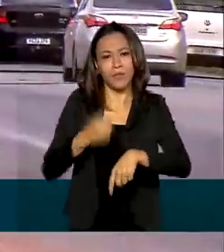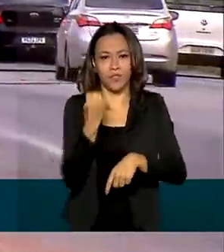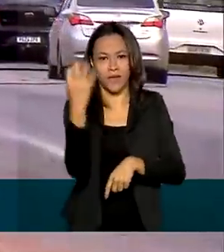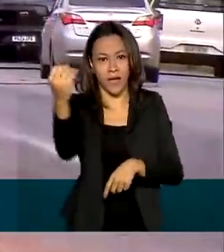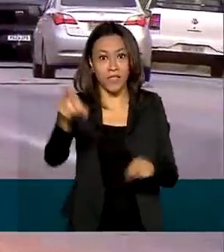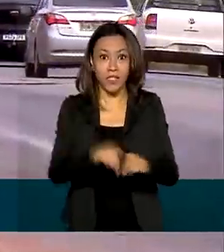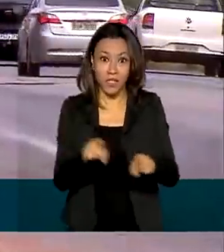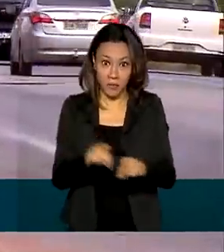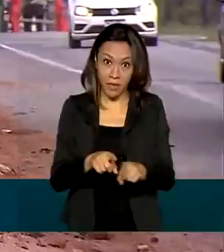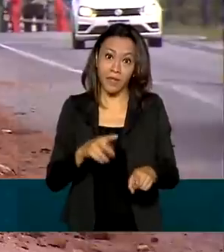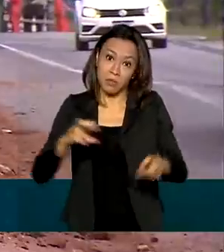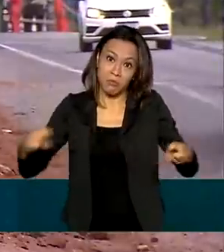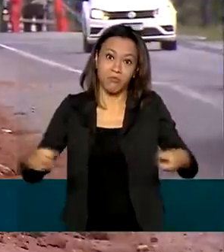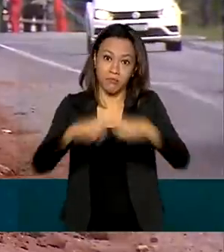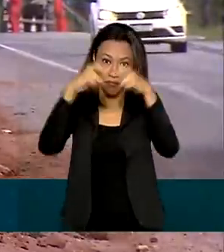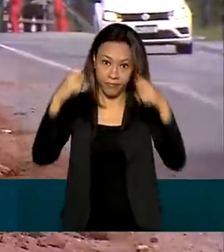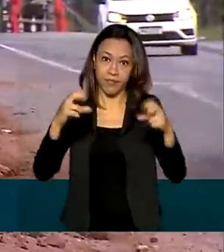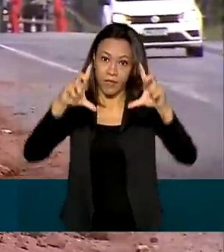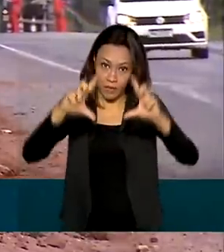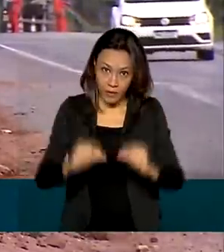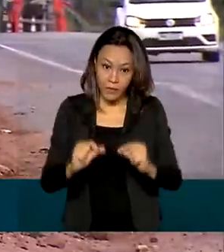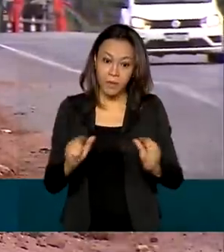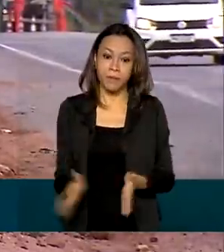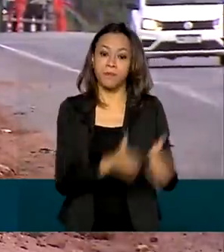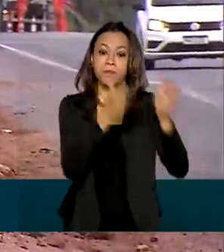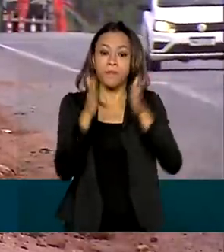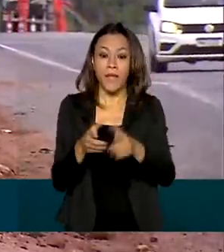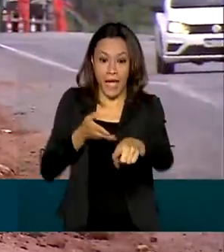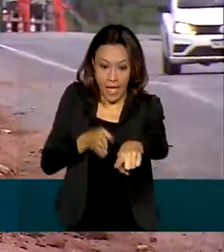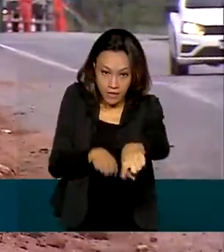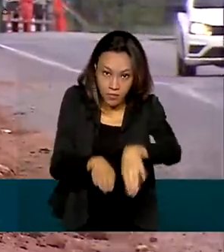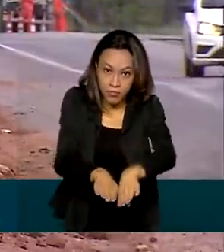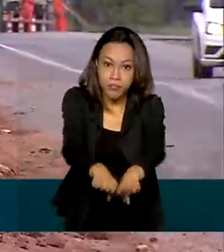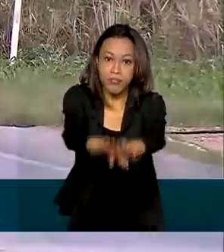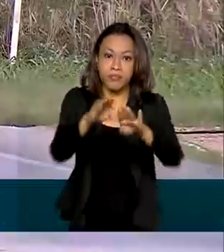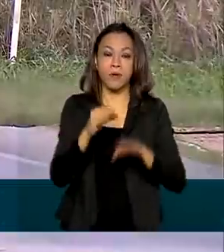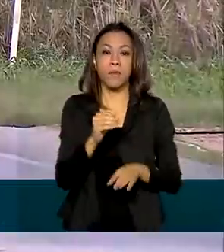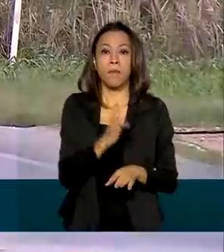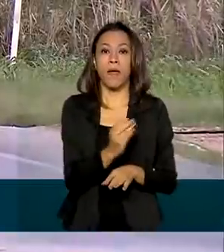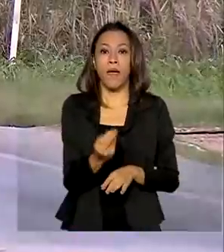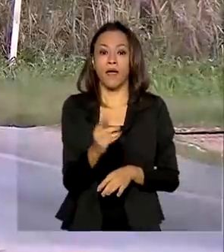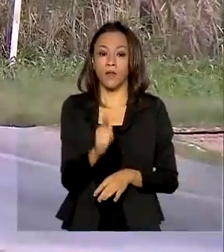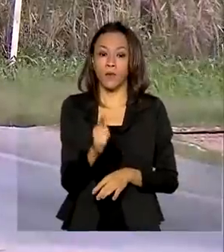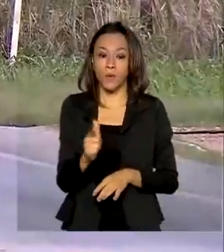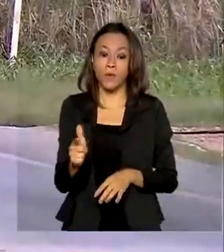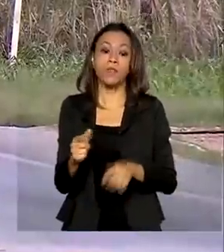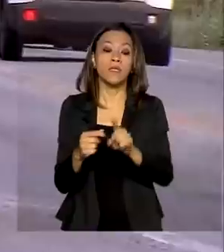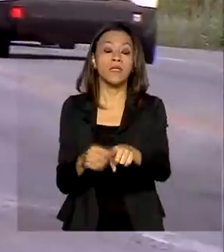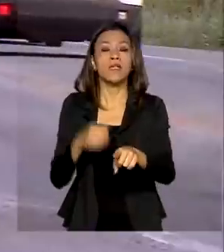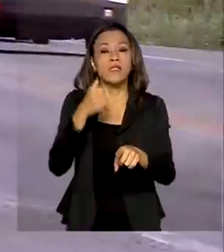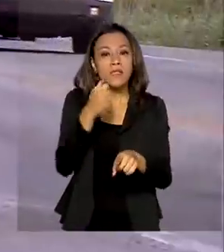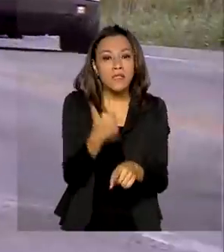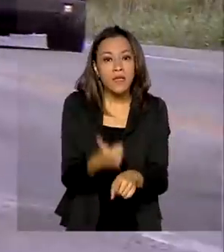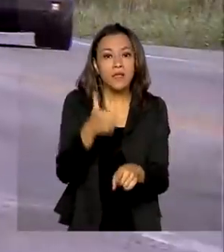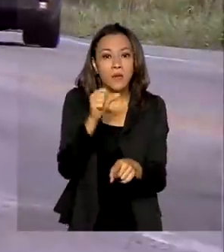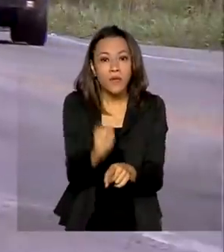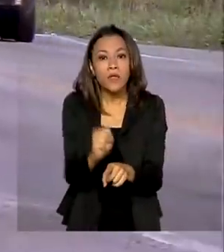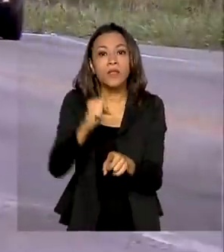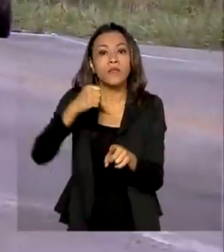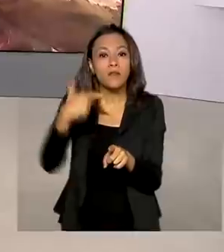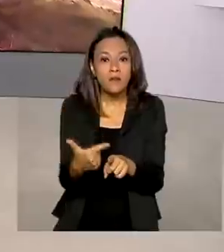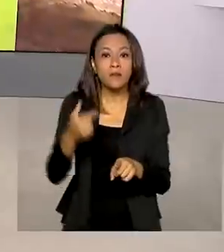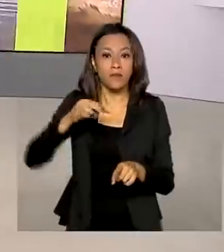região. A duplicação da BR-222 está orçada em 182 milhões de reais.